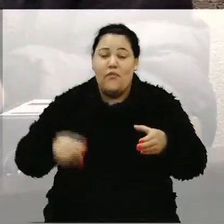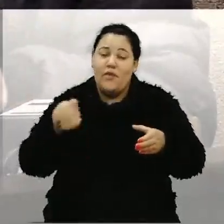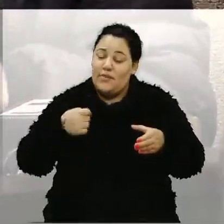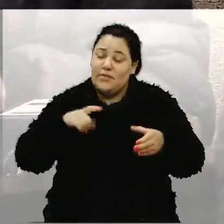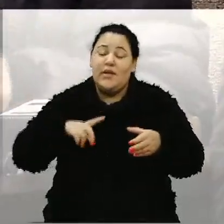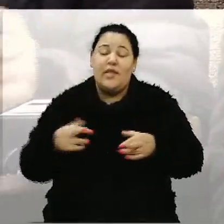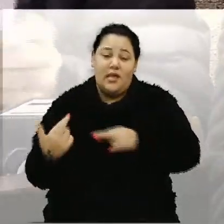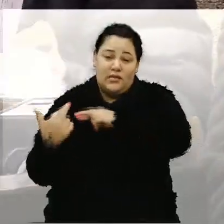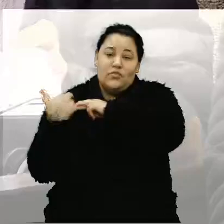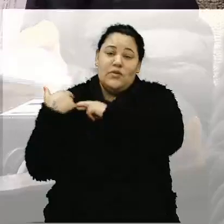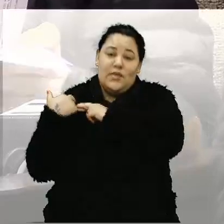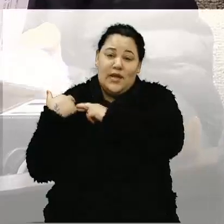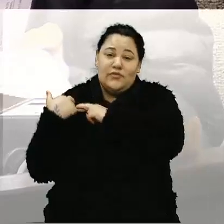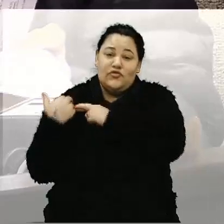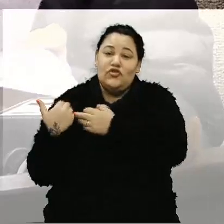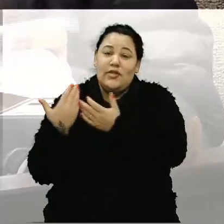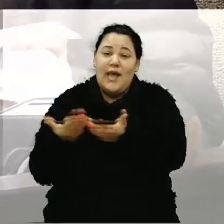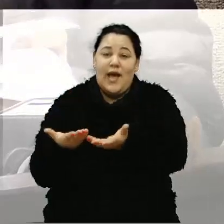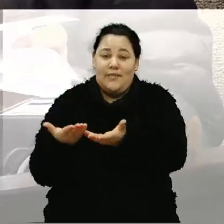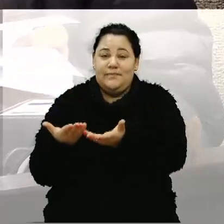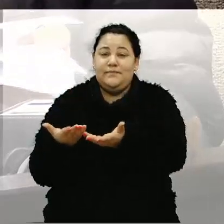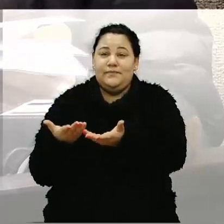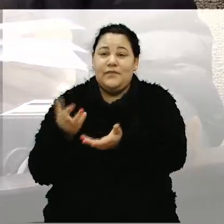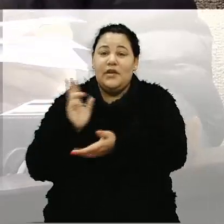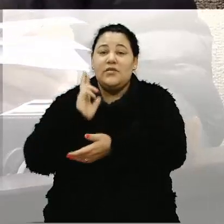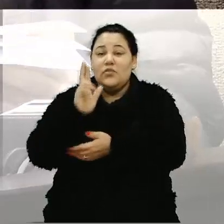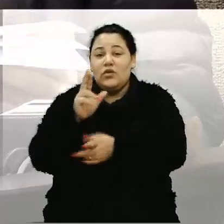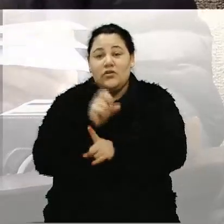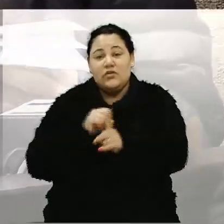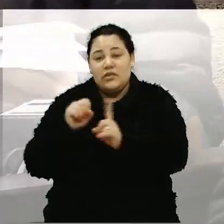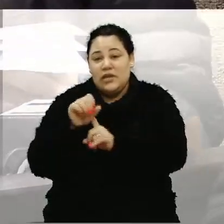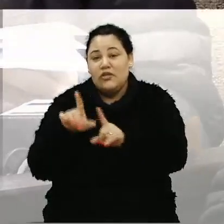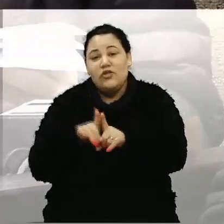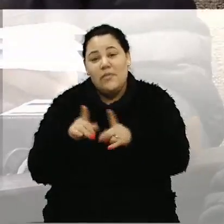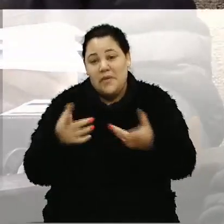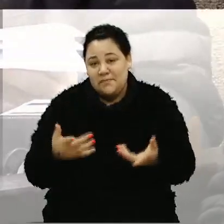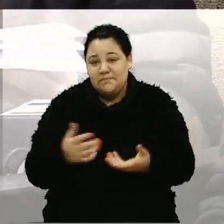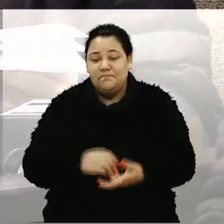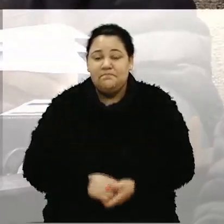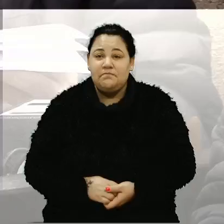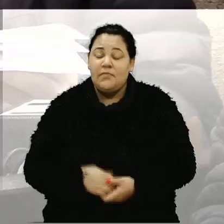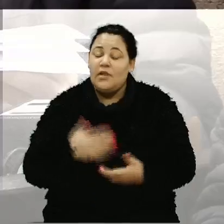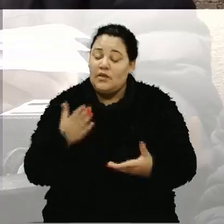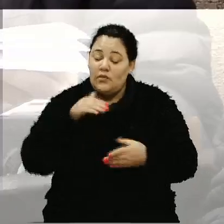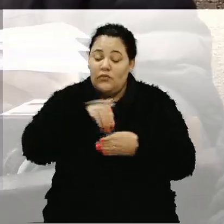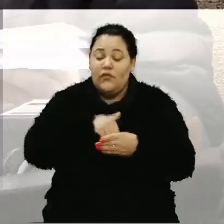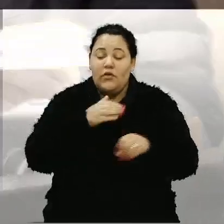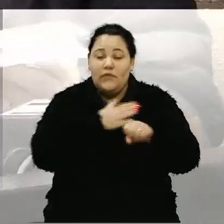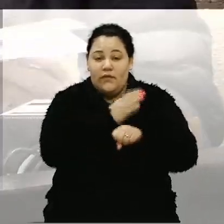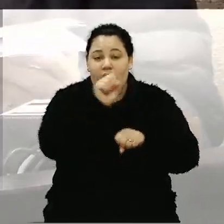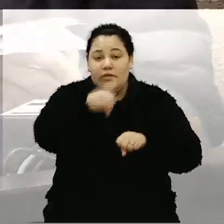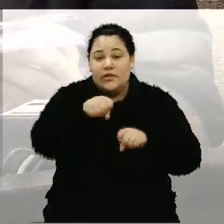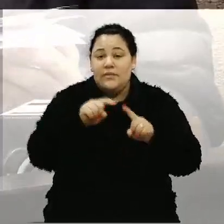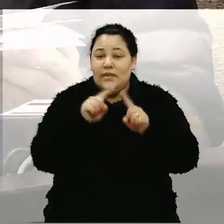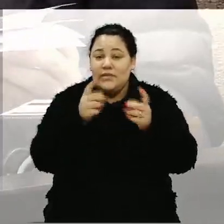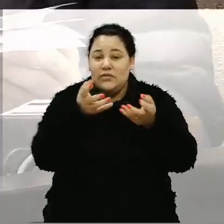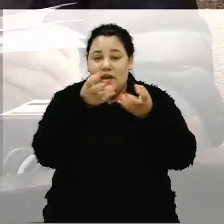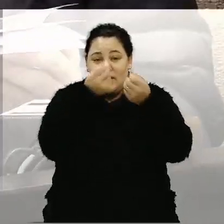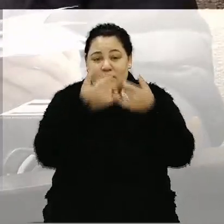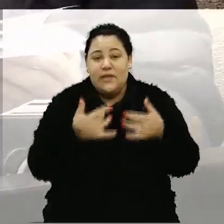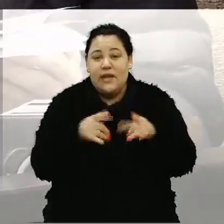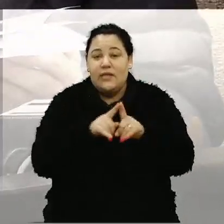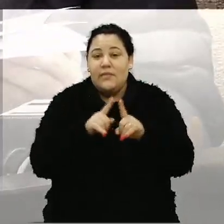dar, de fato, a resposta à sociedade. Então, estarei votando favorável, mas quero dizer